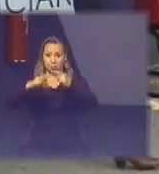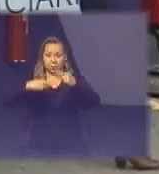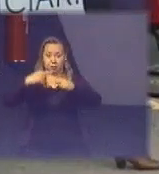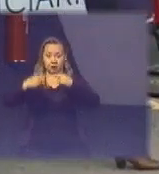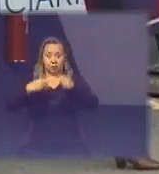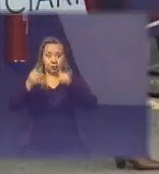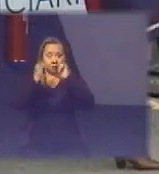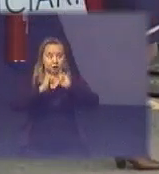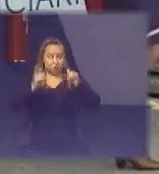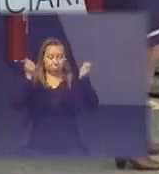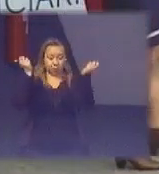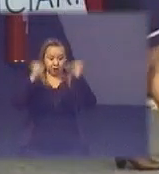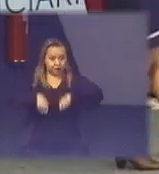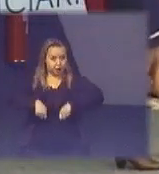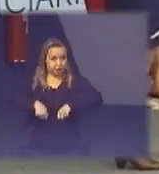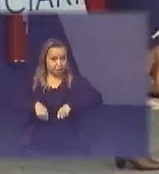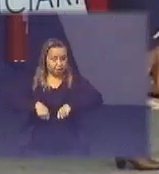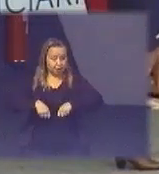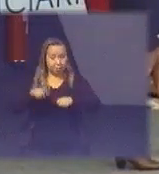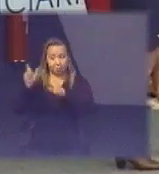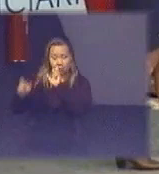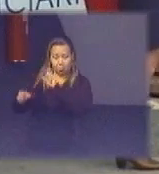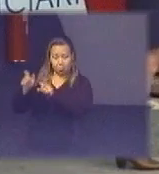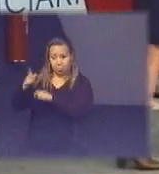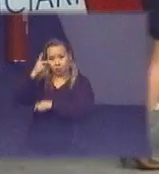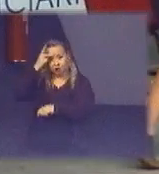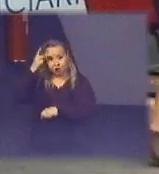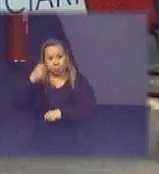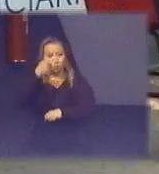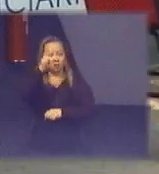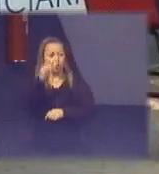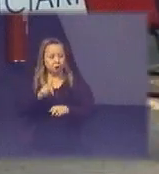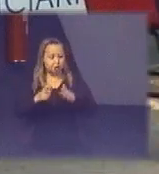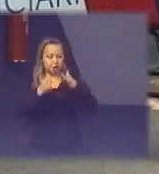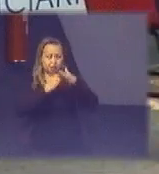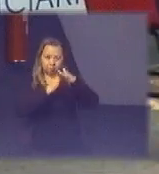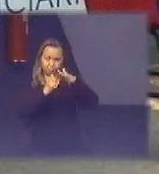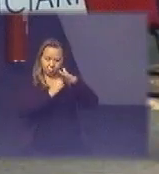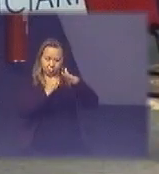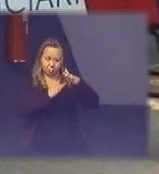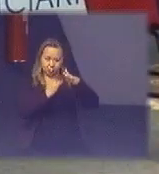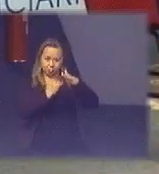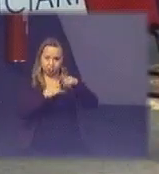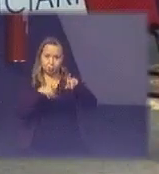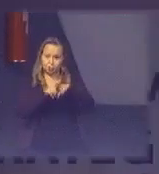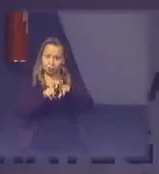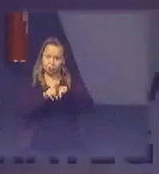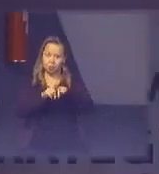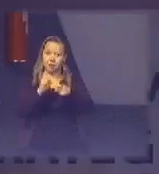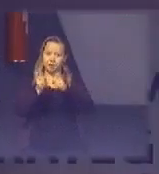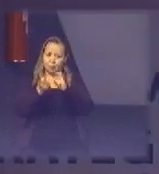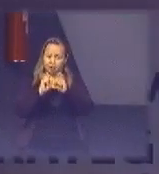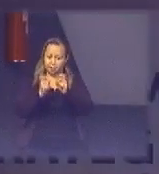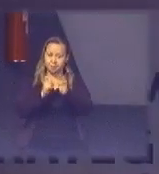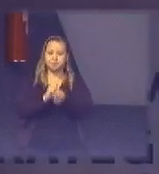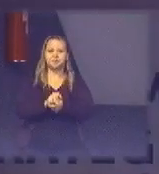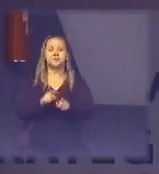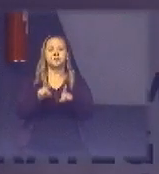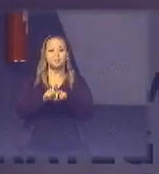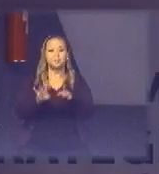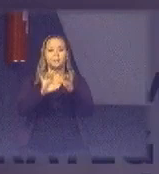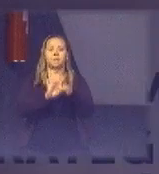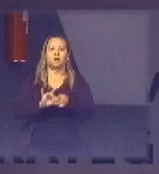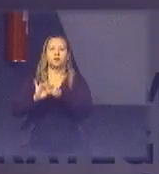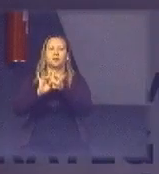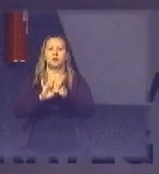capacitações pode passar e a entidade gestora aqui representada uma delas pode passar nós temos essas daqui algumas das empresas